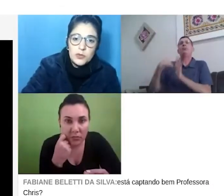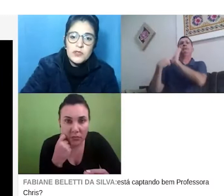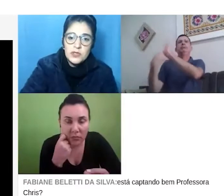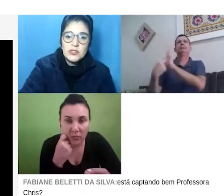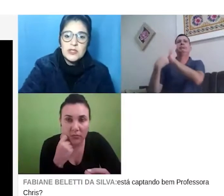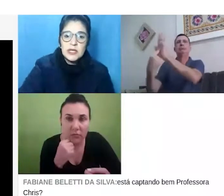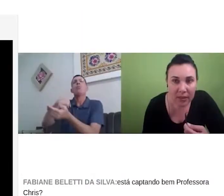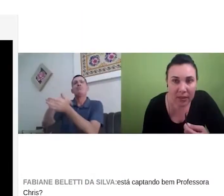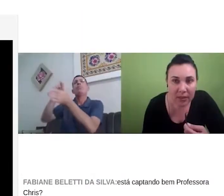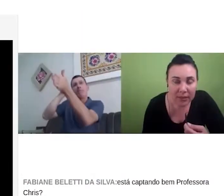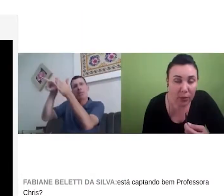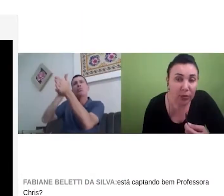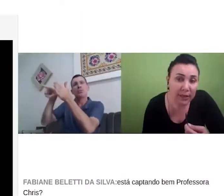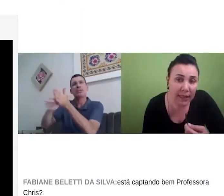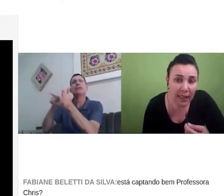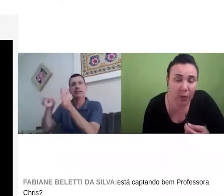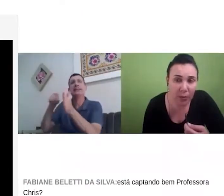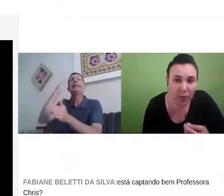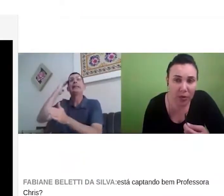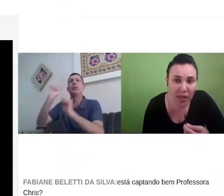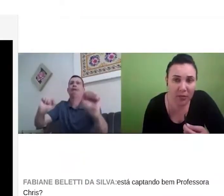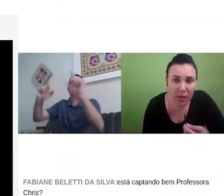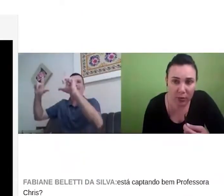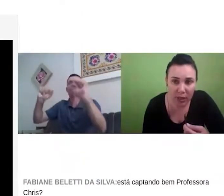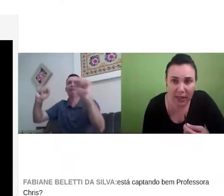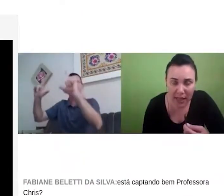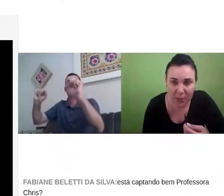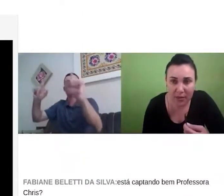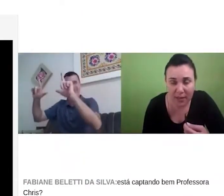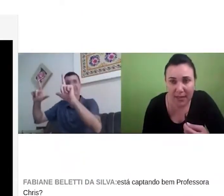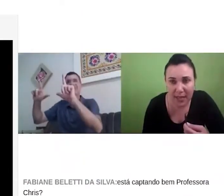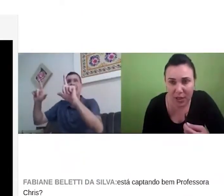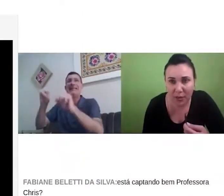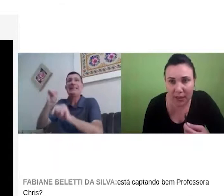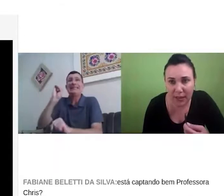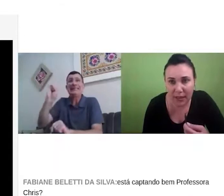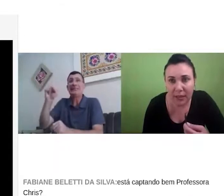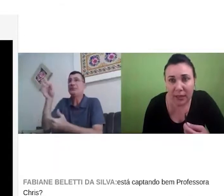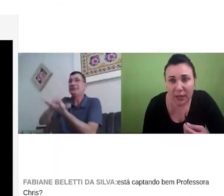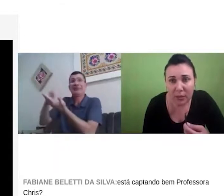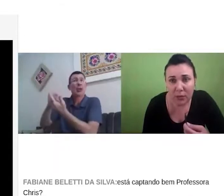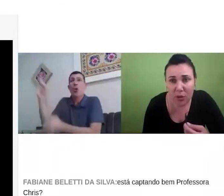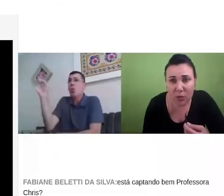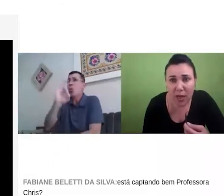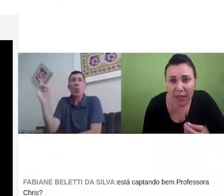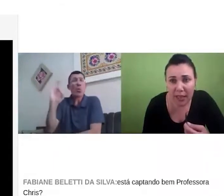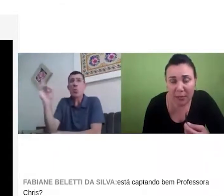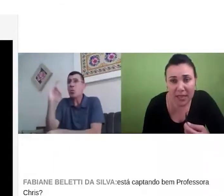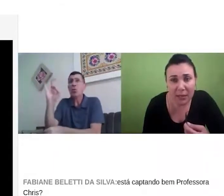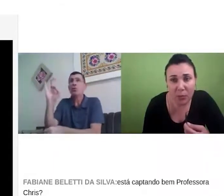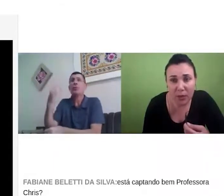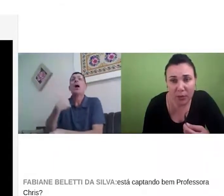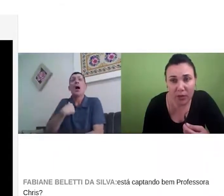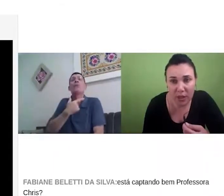olhar o que o professor está dizendo. Se naquele momento eu tivesse um tradutor-intérprete na sala de aula, eu continuaria.